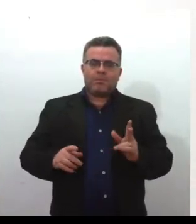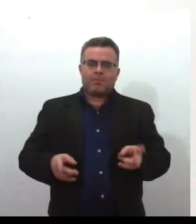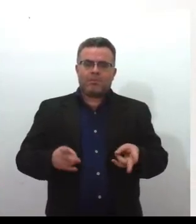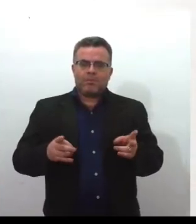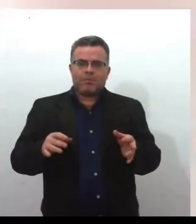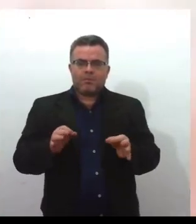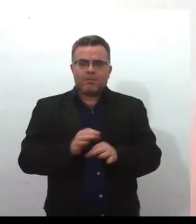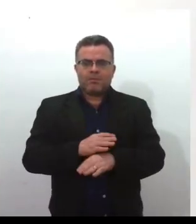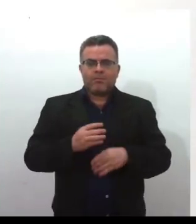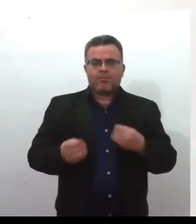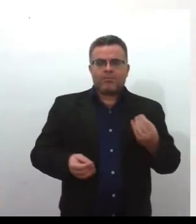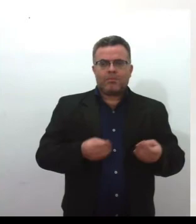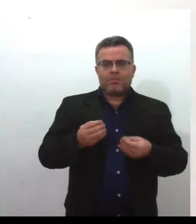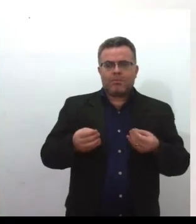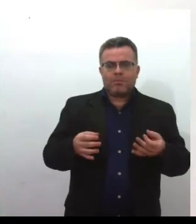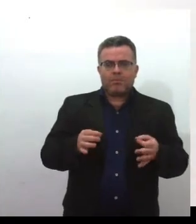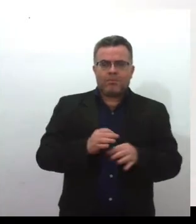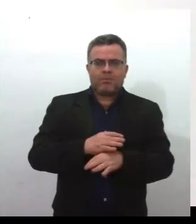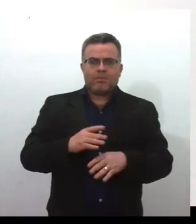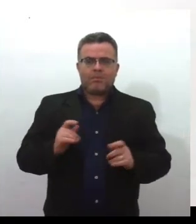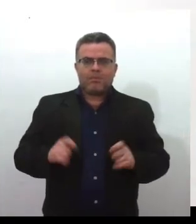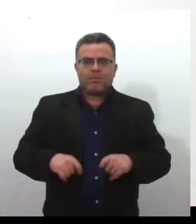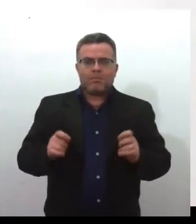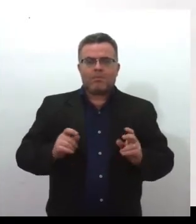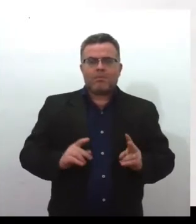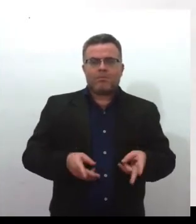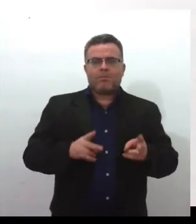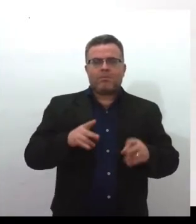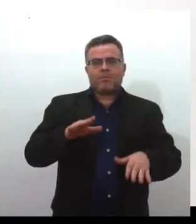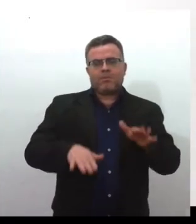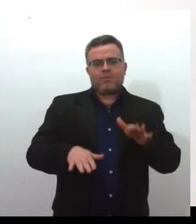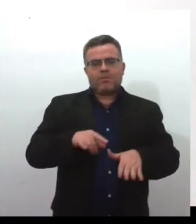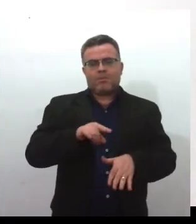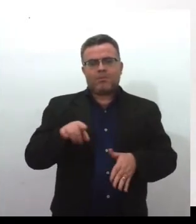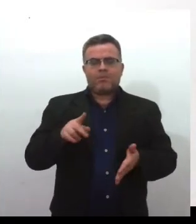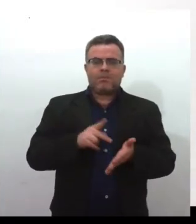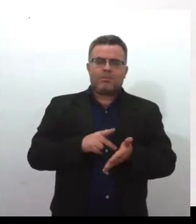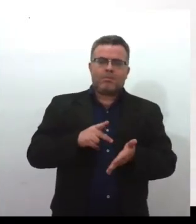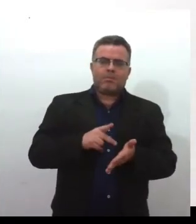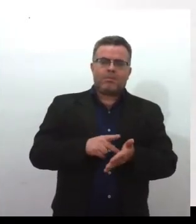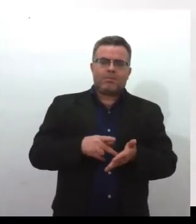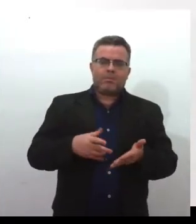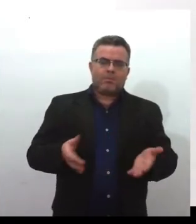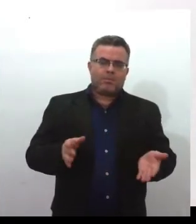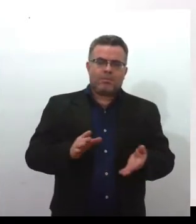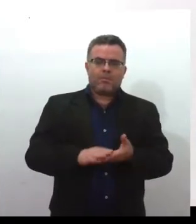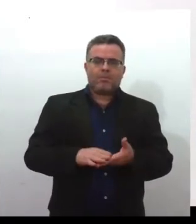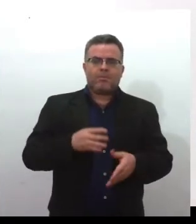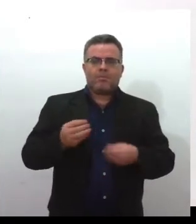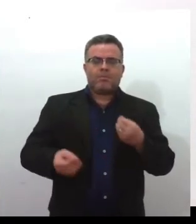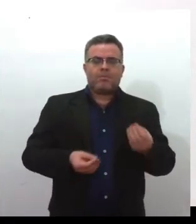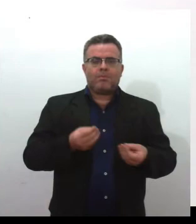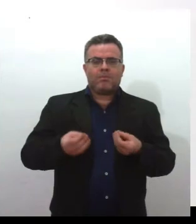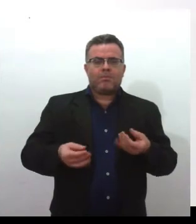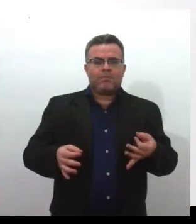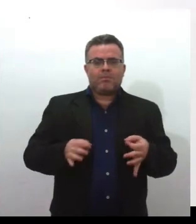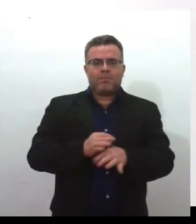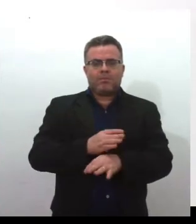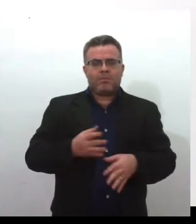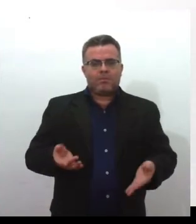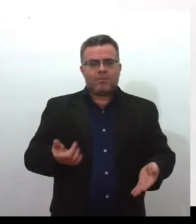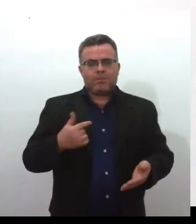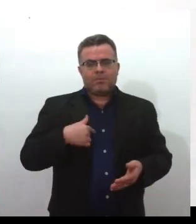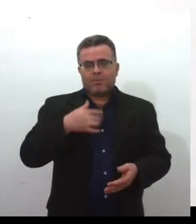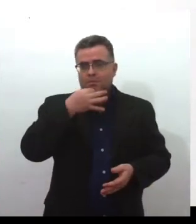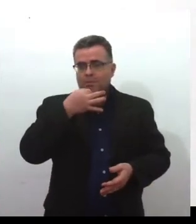que era um disfarce, que era uma forma de escamutear. Talvez essa realidade dela ser uma filha não reconhecida. E eu achei o pai da